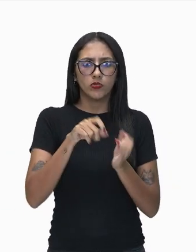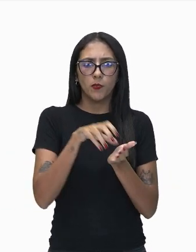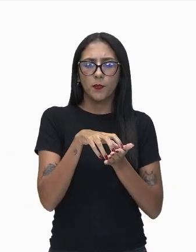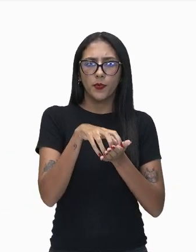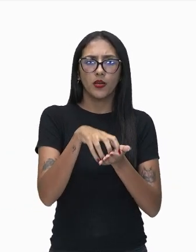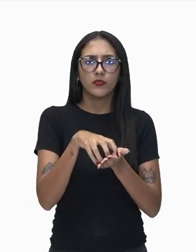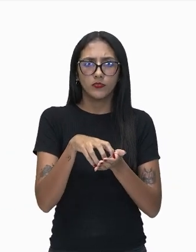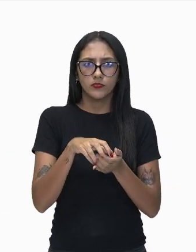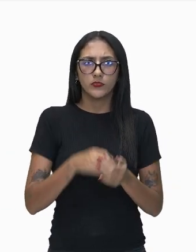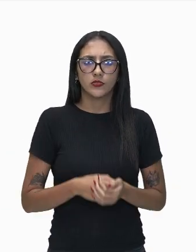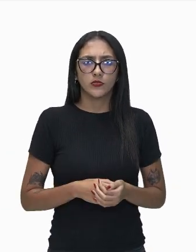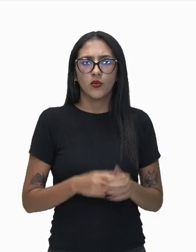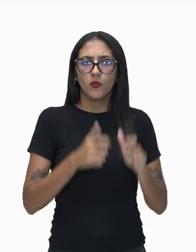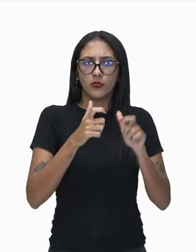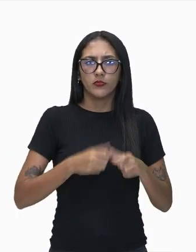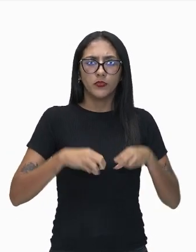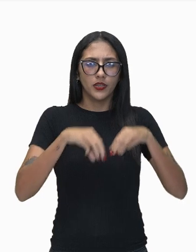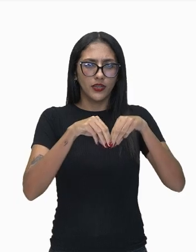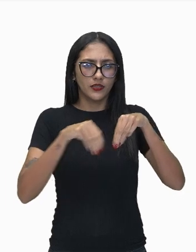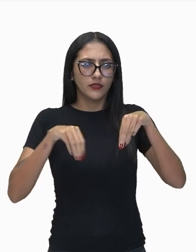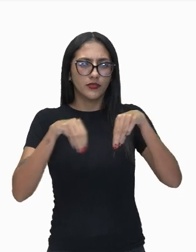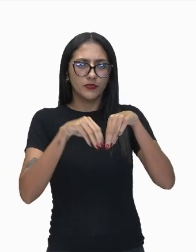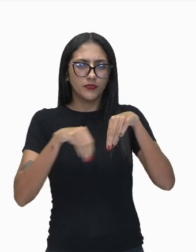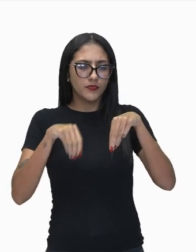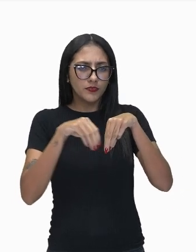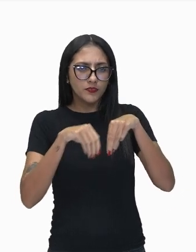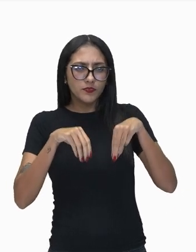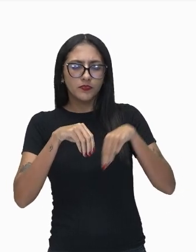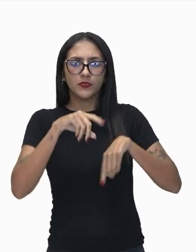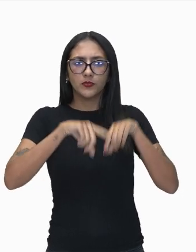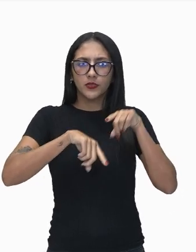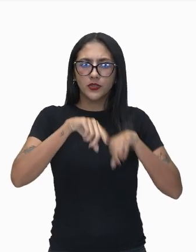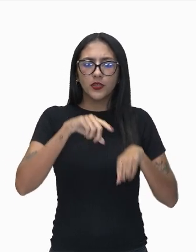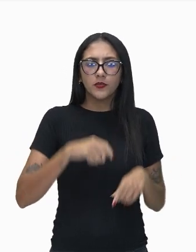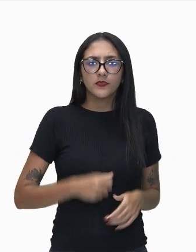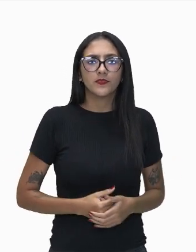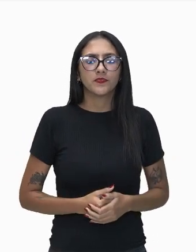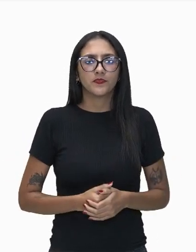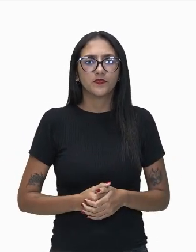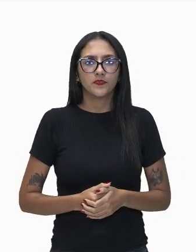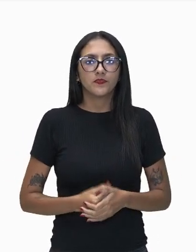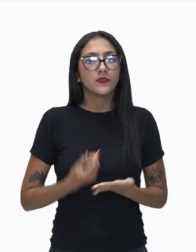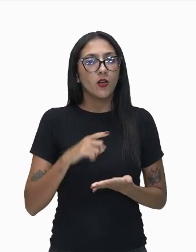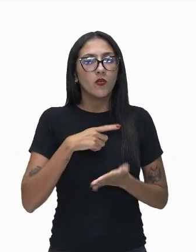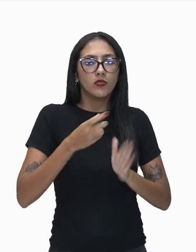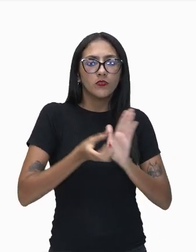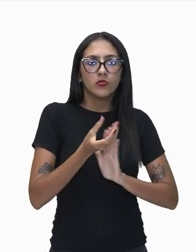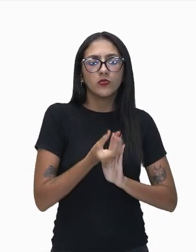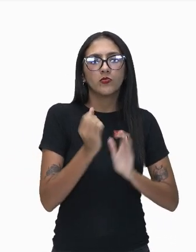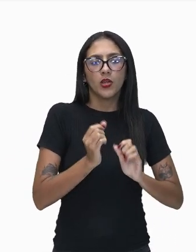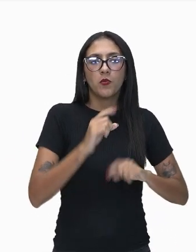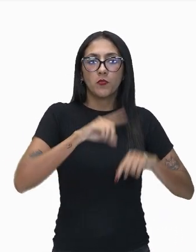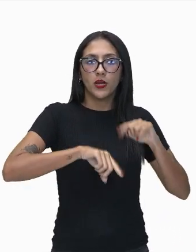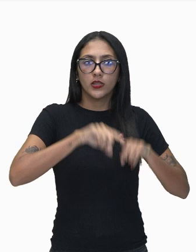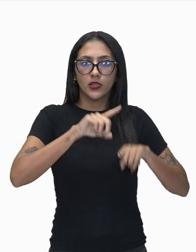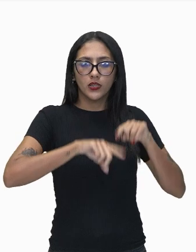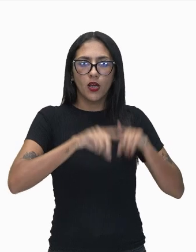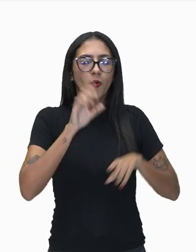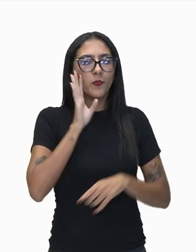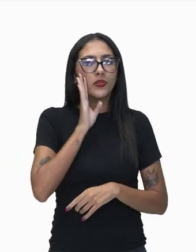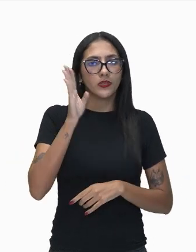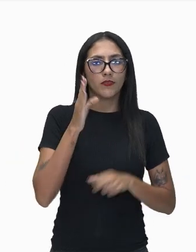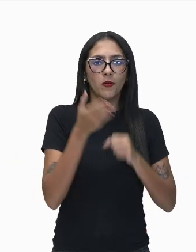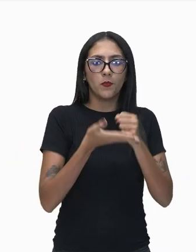Numa mineradora, tá? Então, as indústrias de base são responsáveis pela produção de matérias-primas e